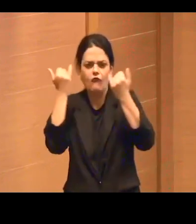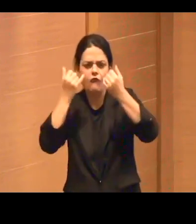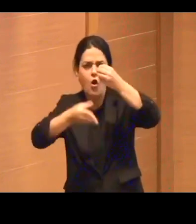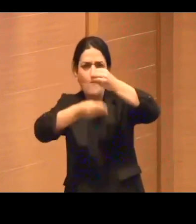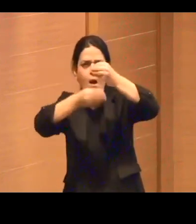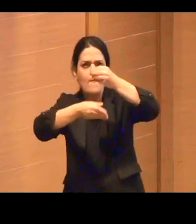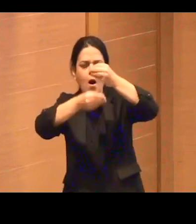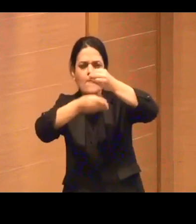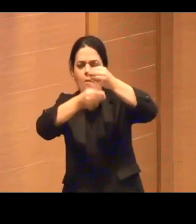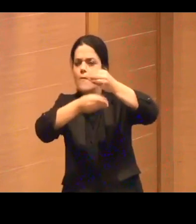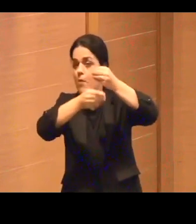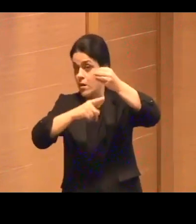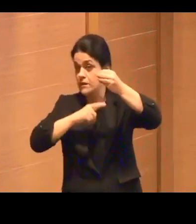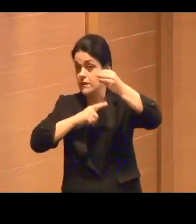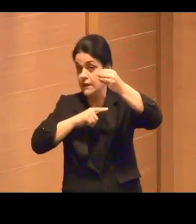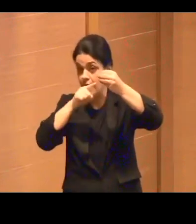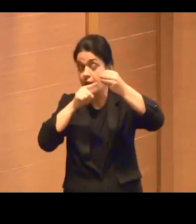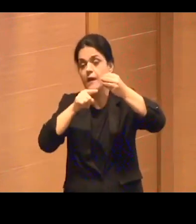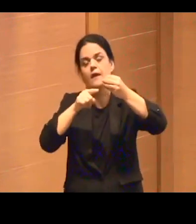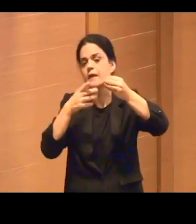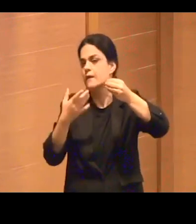algo que não acaba